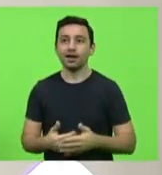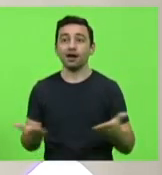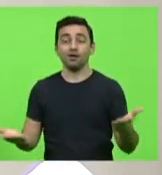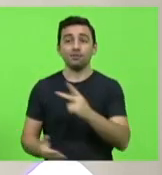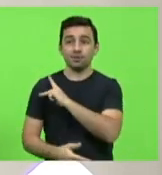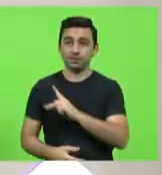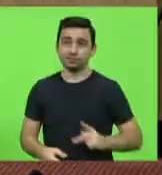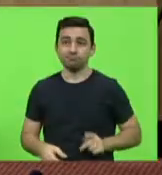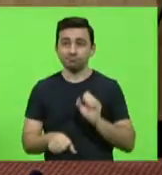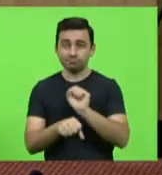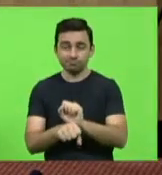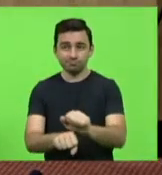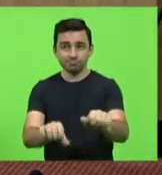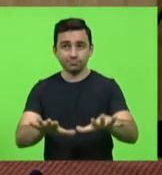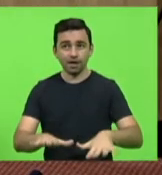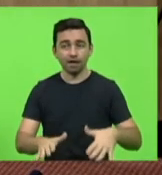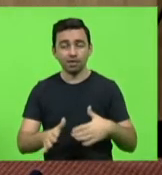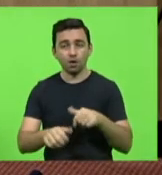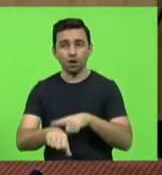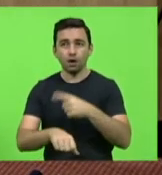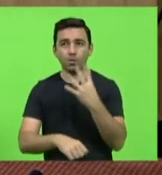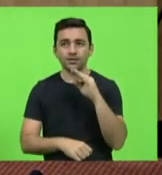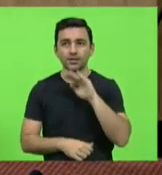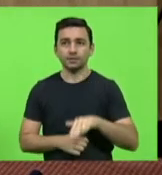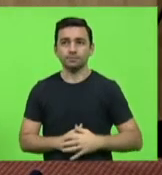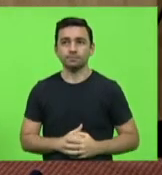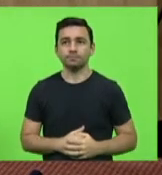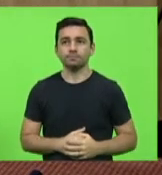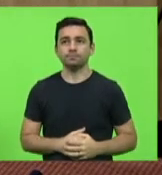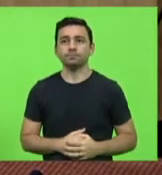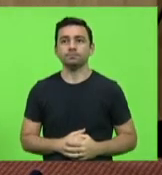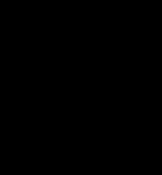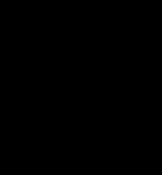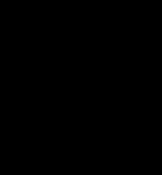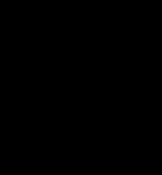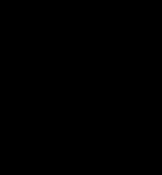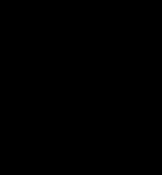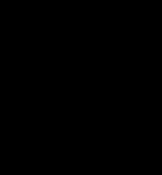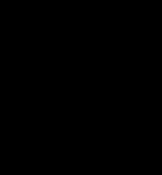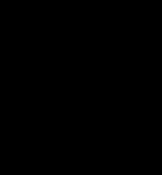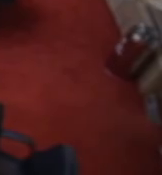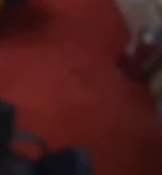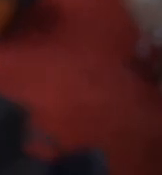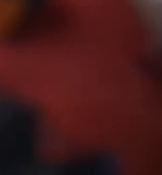suspende a sessão até as 16 horas adot sejam bem